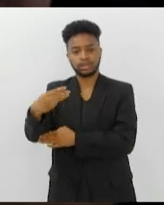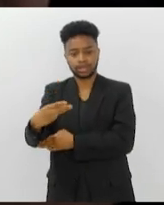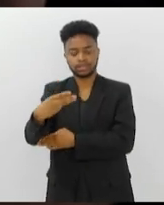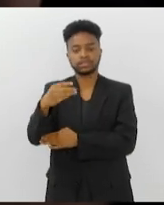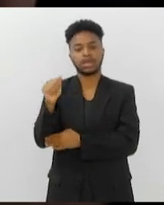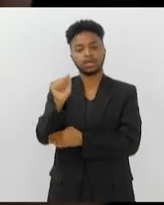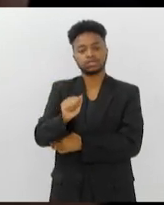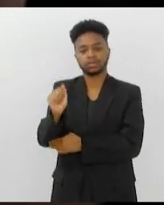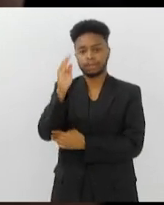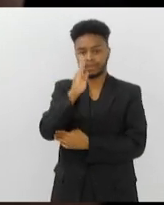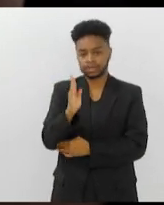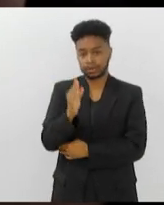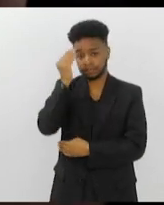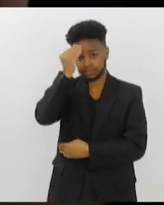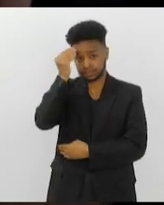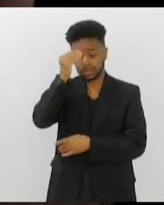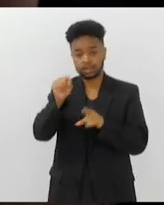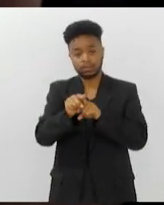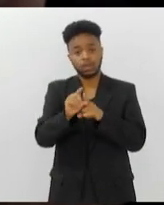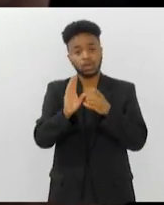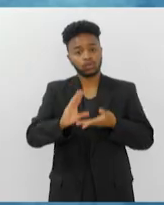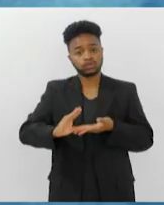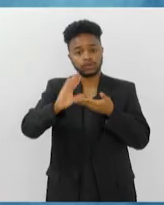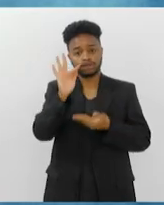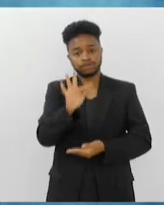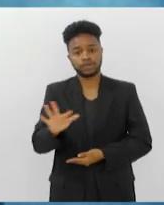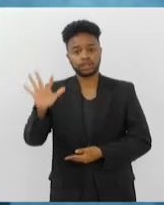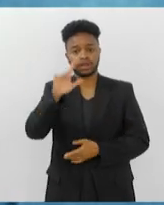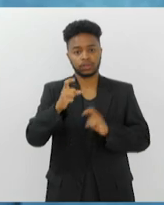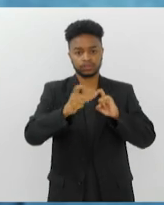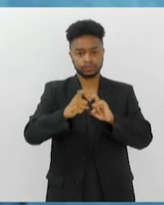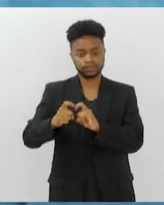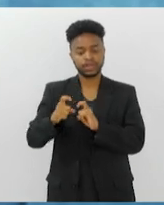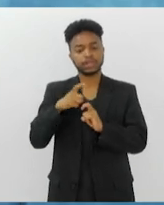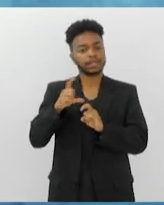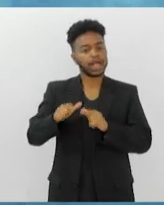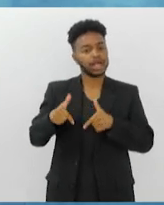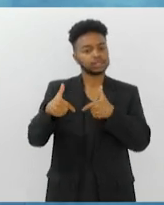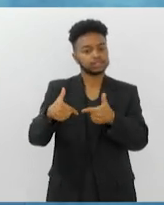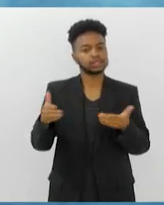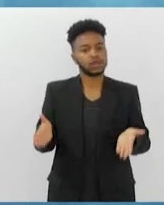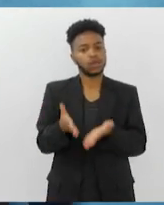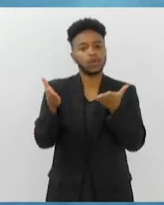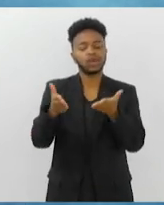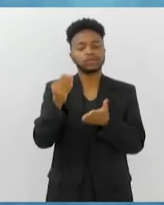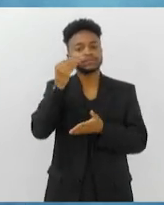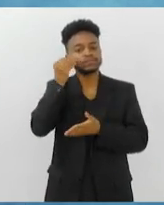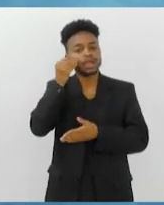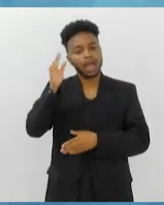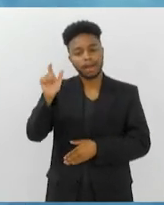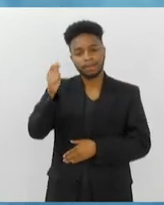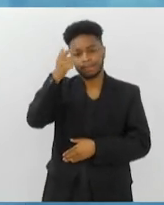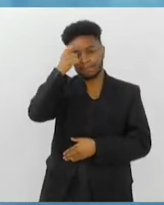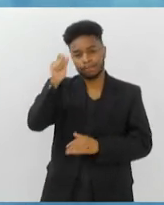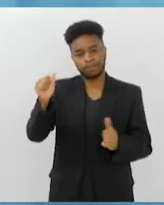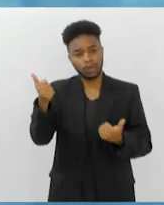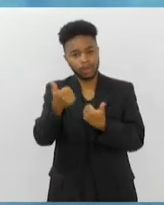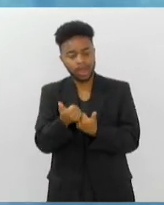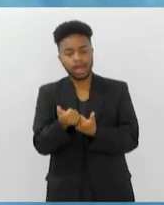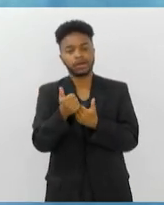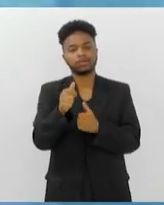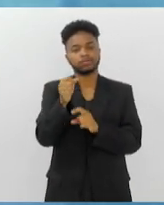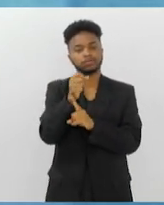Brasileira de Psiquiatria e o Conselho Federal de Medicina promovem uma série de ações para apoiar e conscientizar a população sobre a